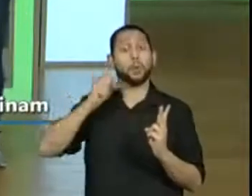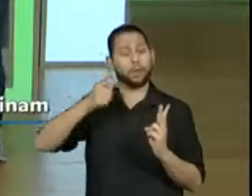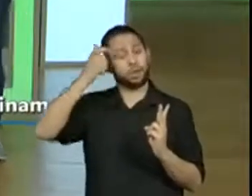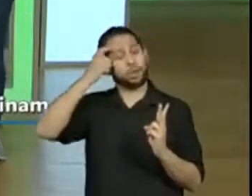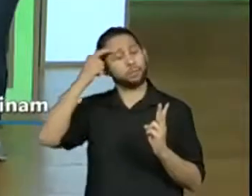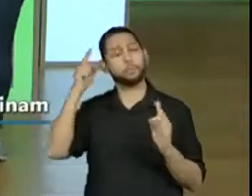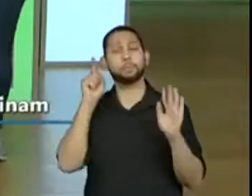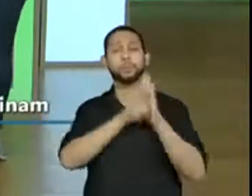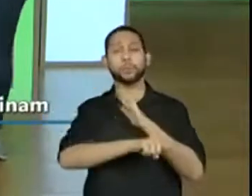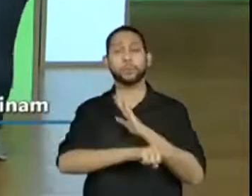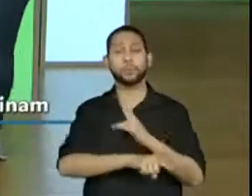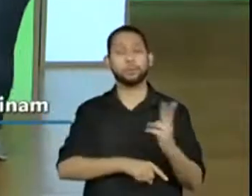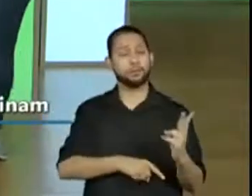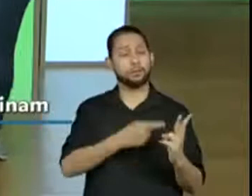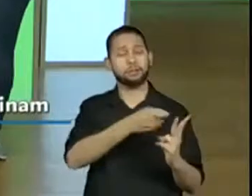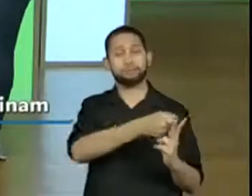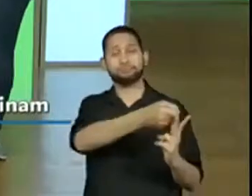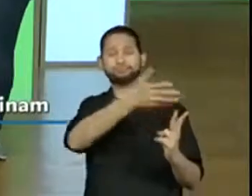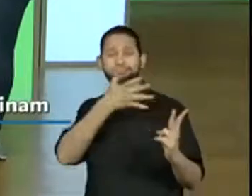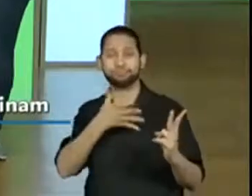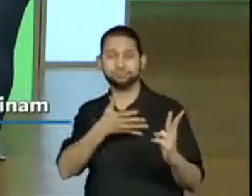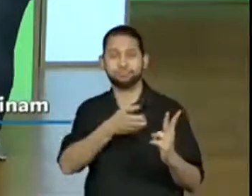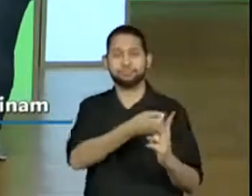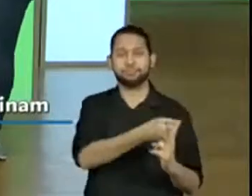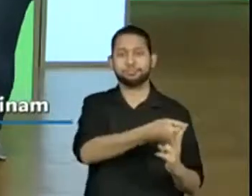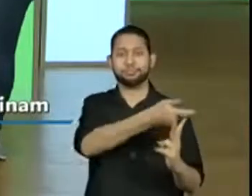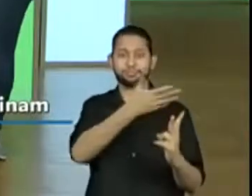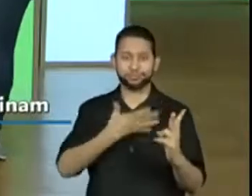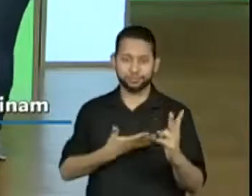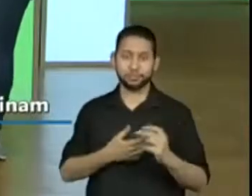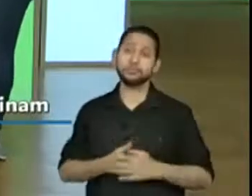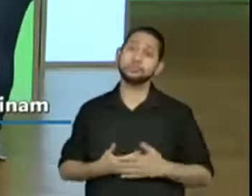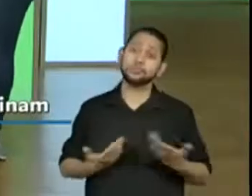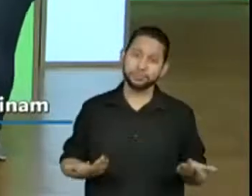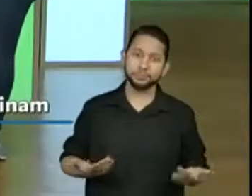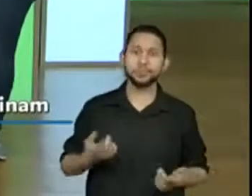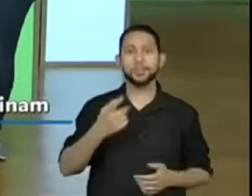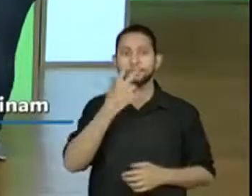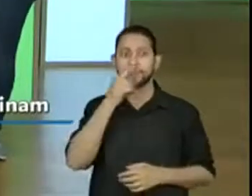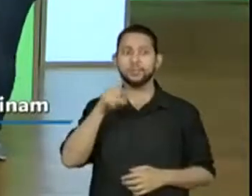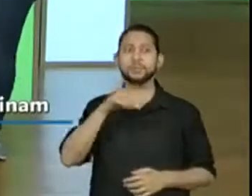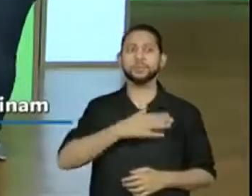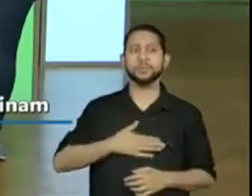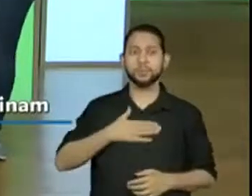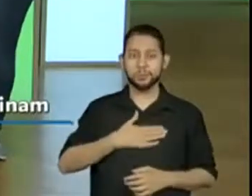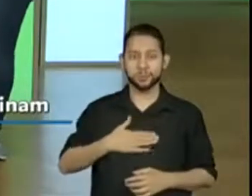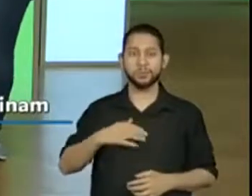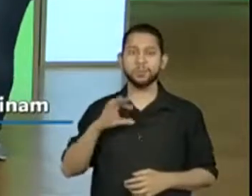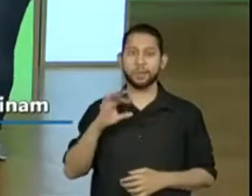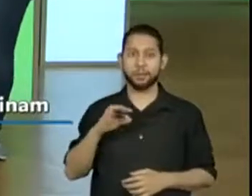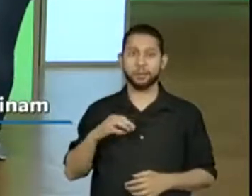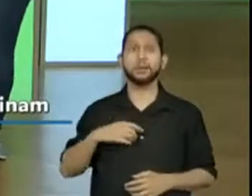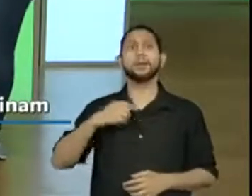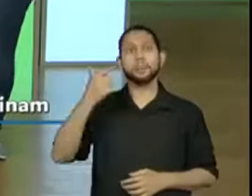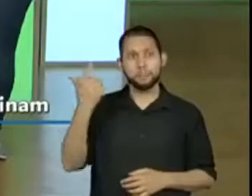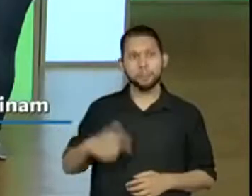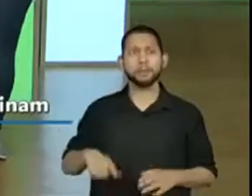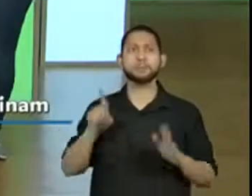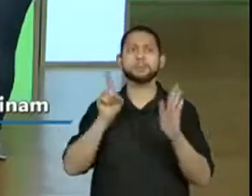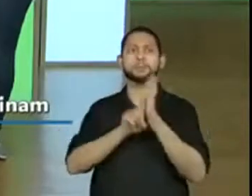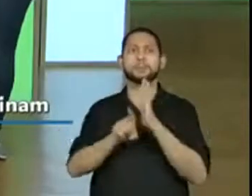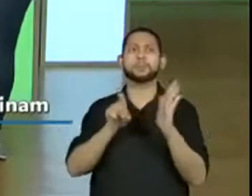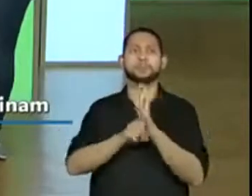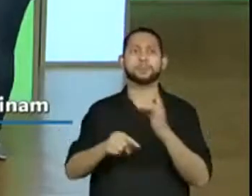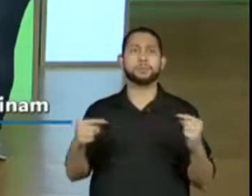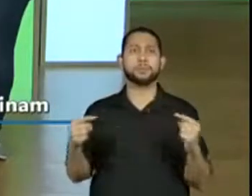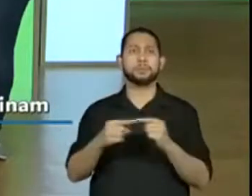dos macacos. Isso, isso mesmo. Então, eu estou vendo que eles gostaram de discutir aí a fábula. Então, tem mais perguntas para a gente aprofundar